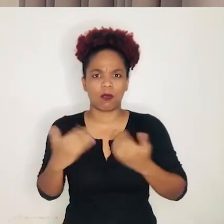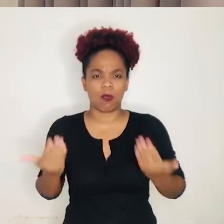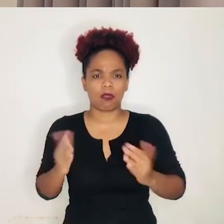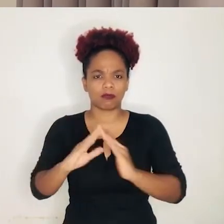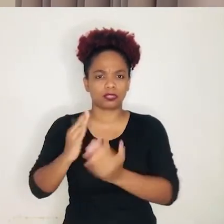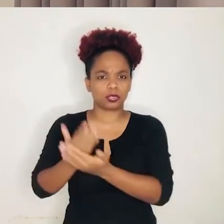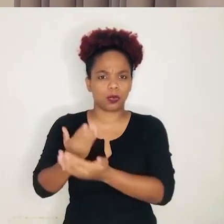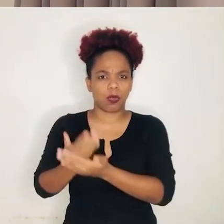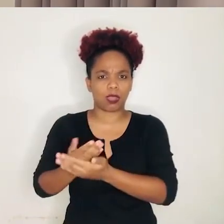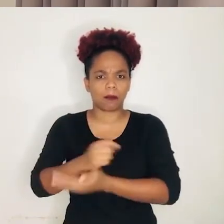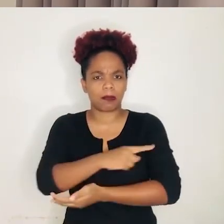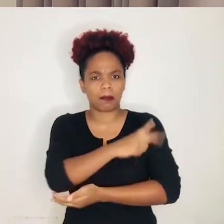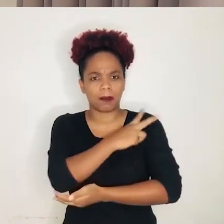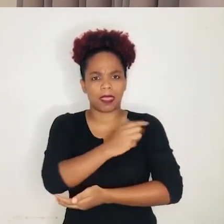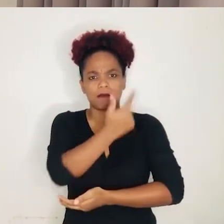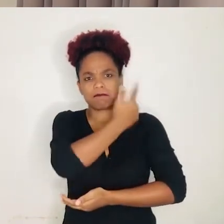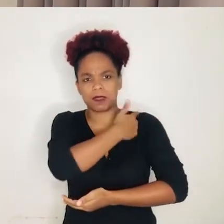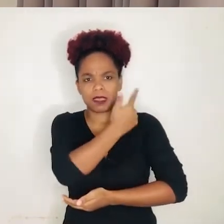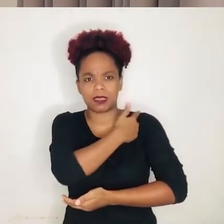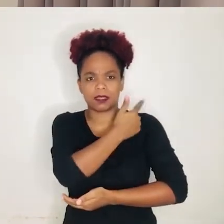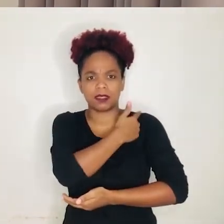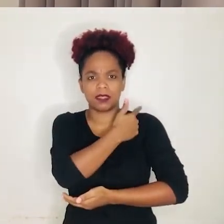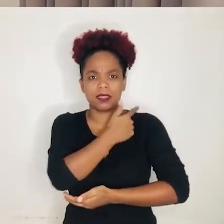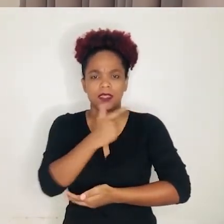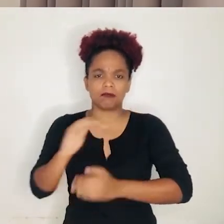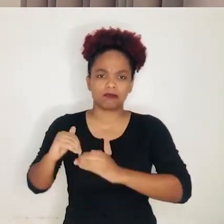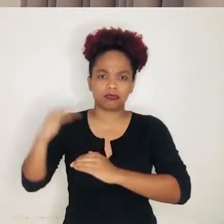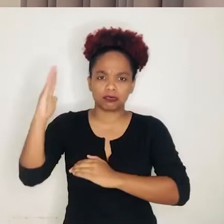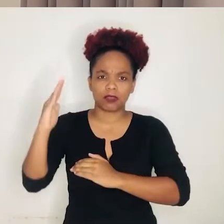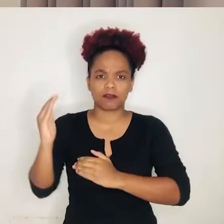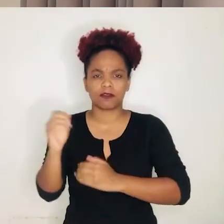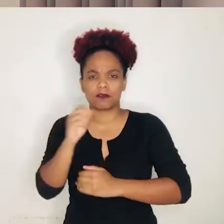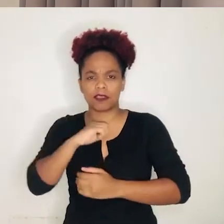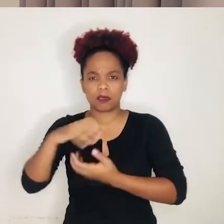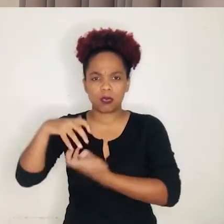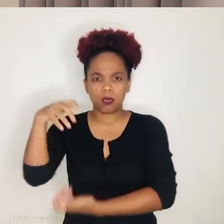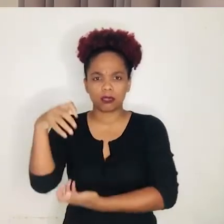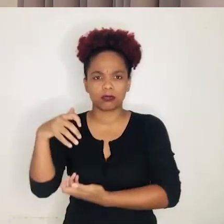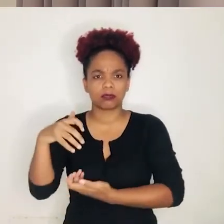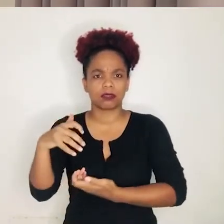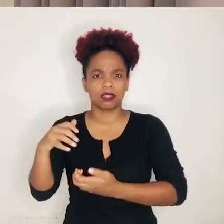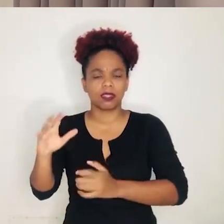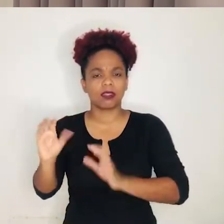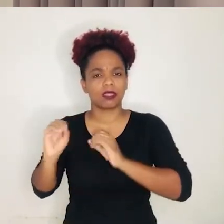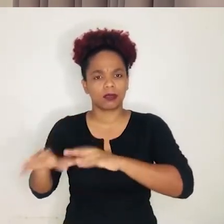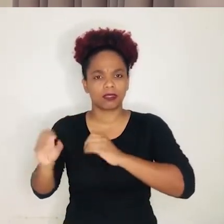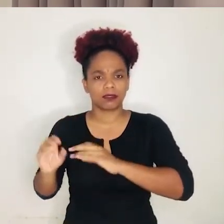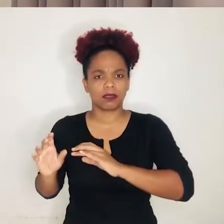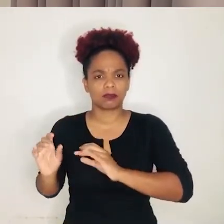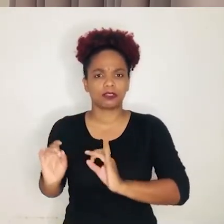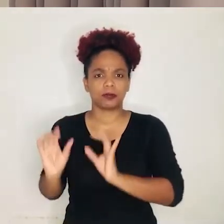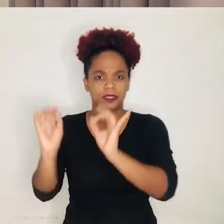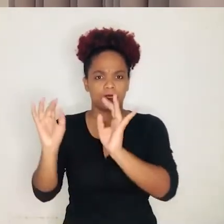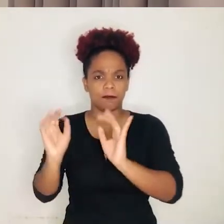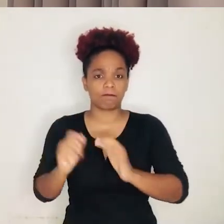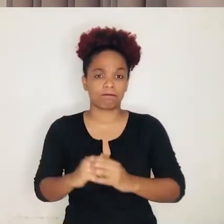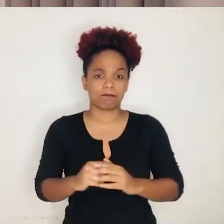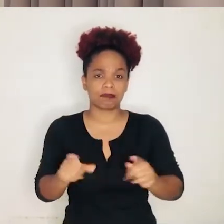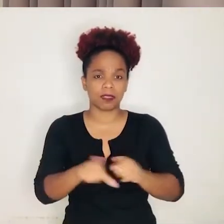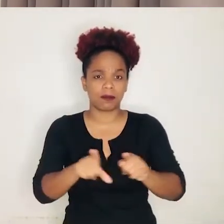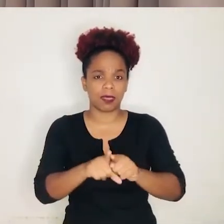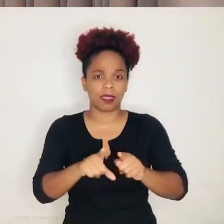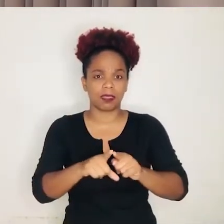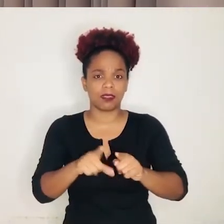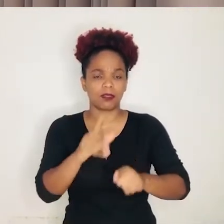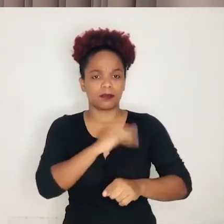para a creche, para a escola, fundamental, médio, educação de jovens e adultos, educação especial? Vamos ter que regulamentar o piso